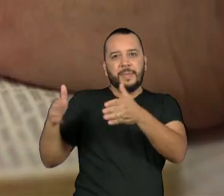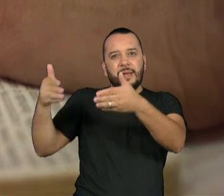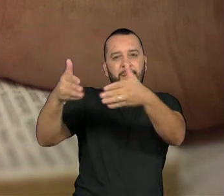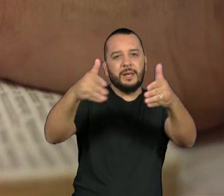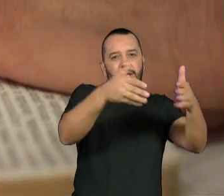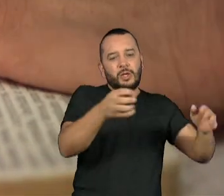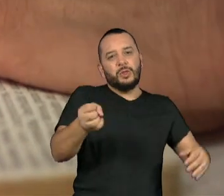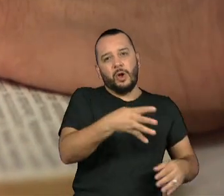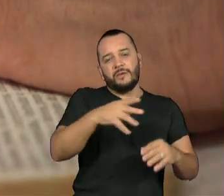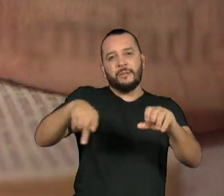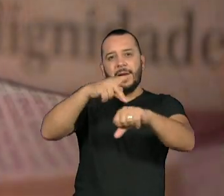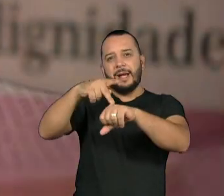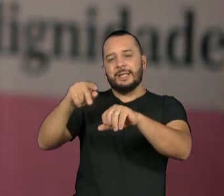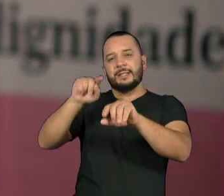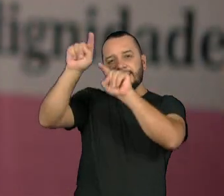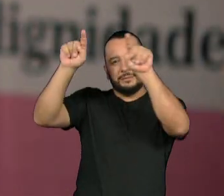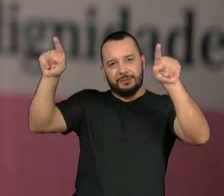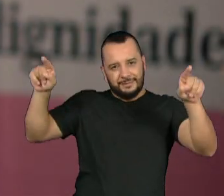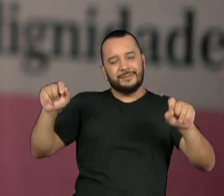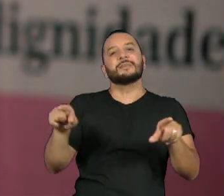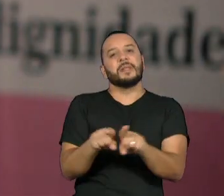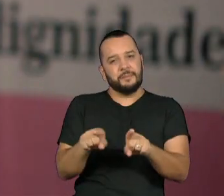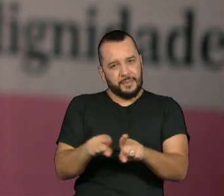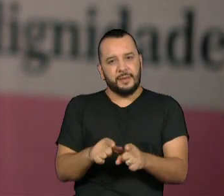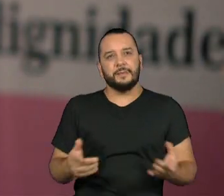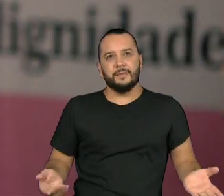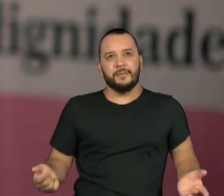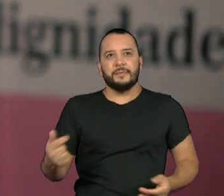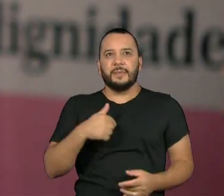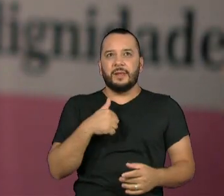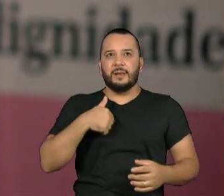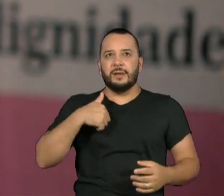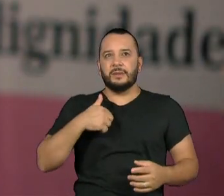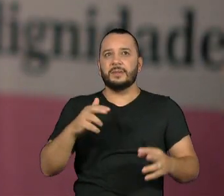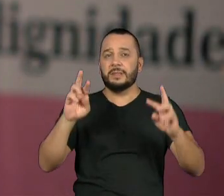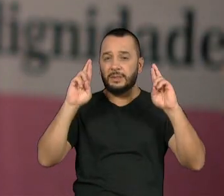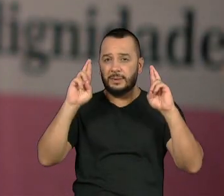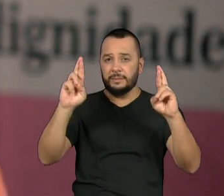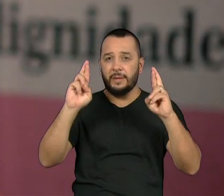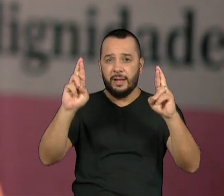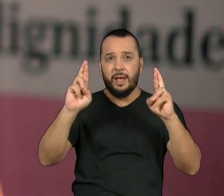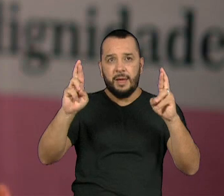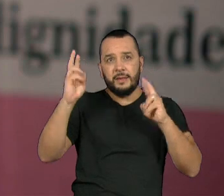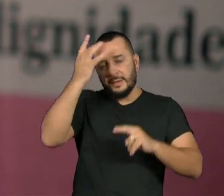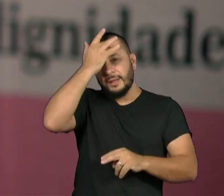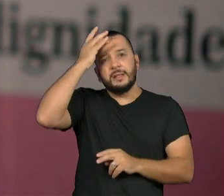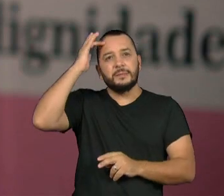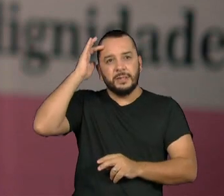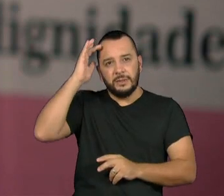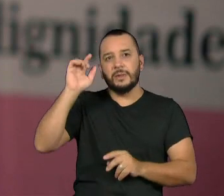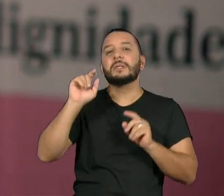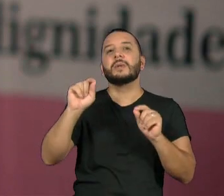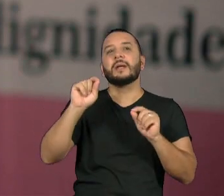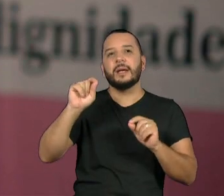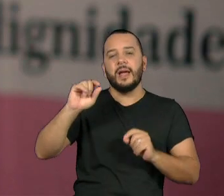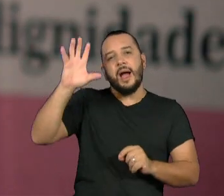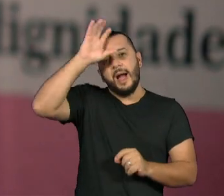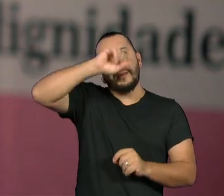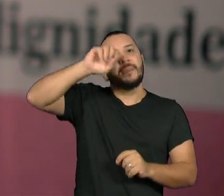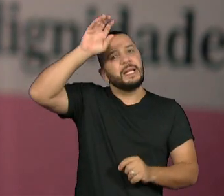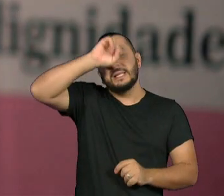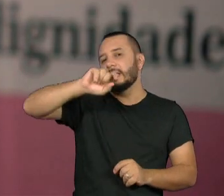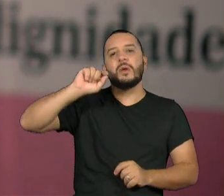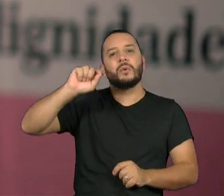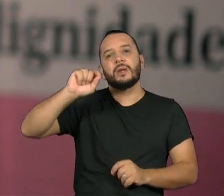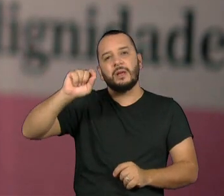Eu ainda espero que as pessoas possam aprender a, pelo menos, respeitar